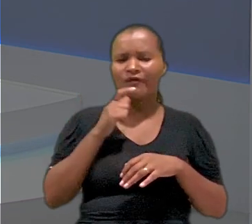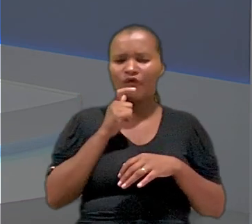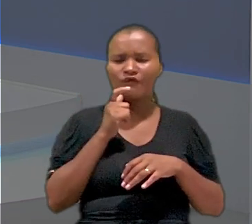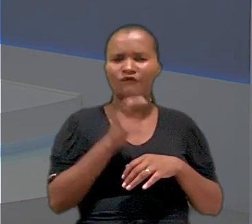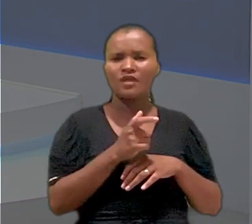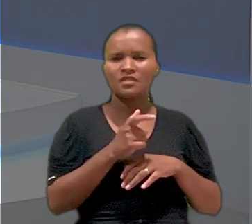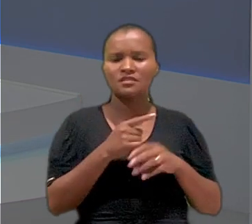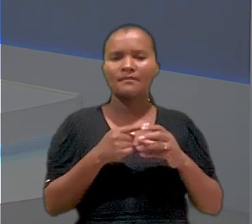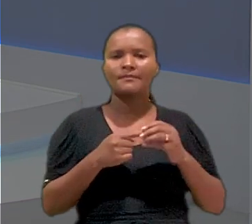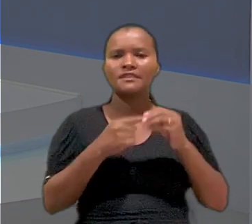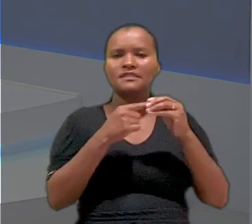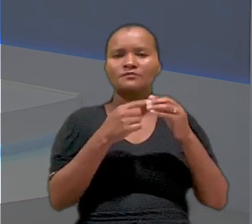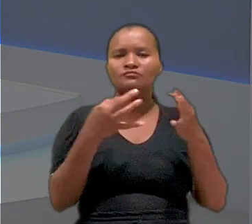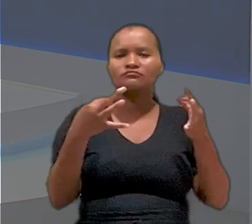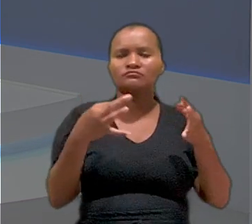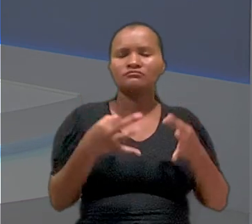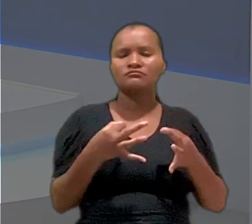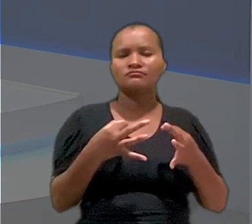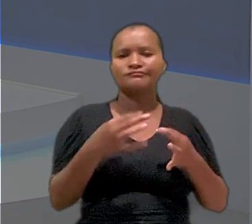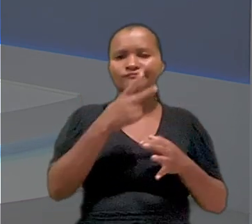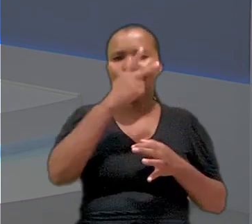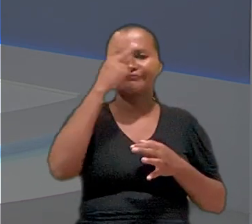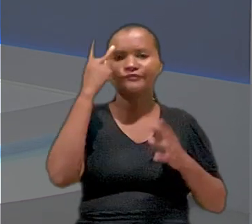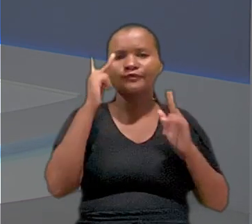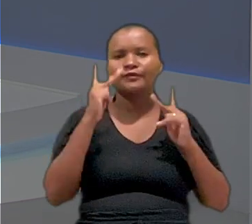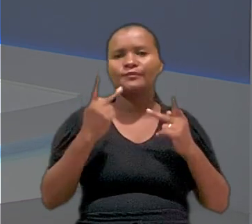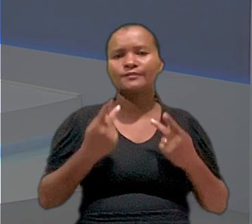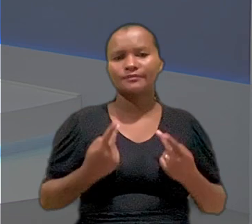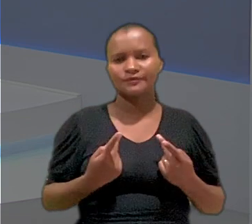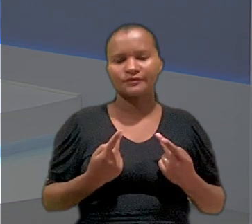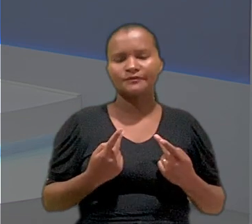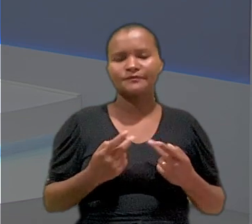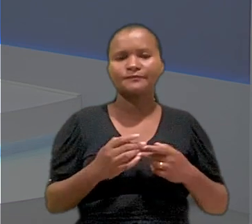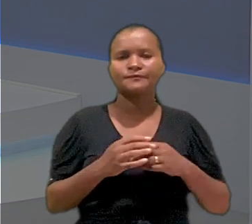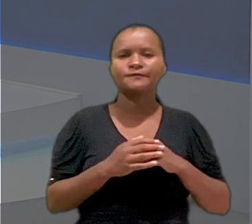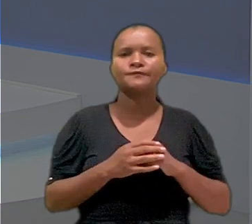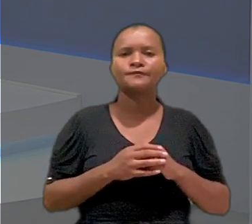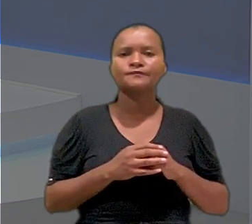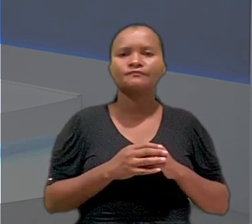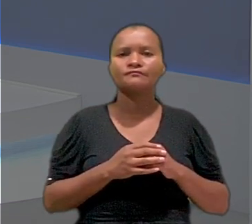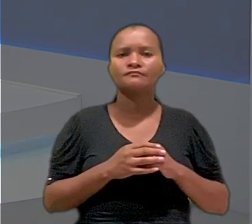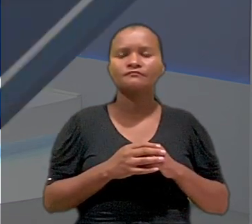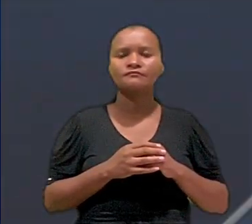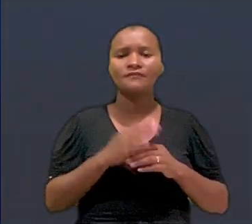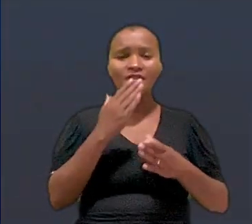entenderam que houve ofensa ao princípio da dignidade da pessoa humana no caso.